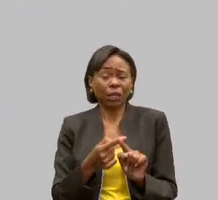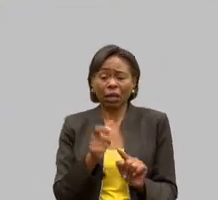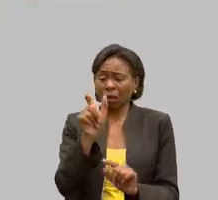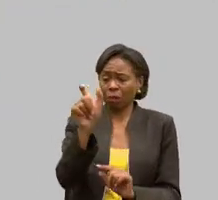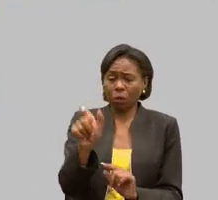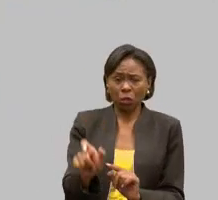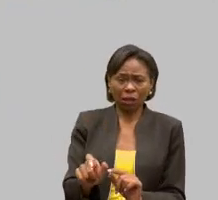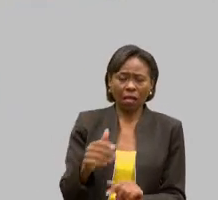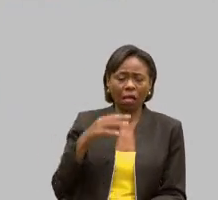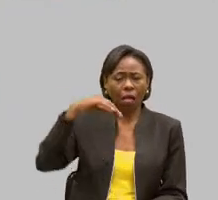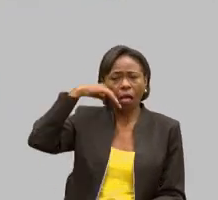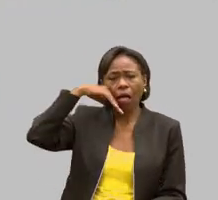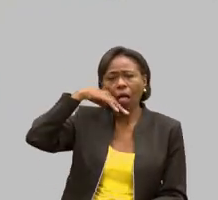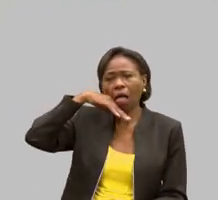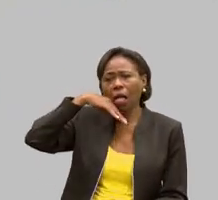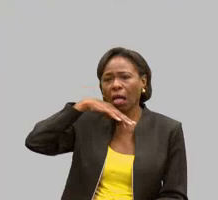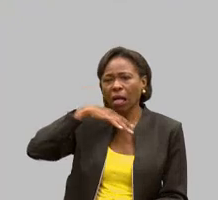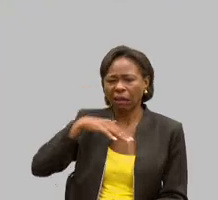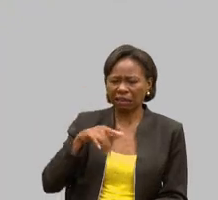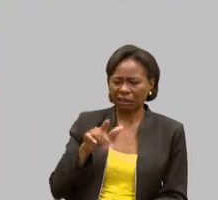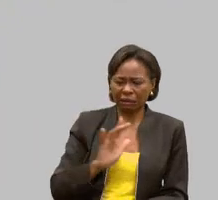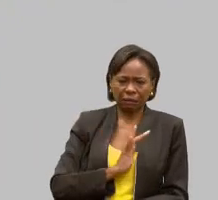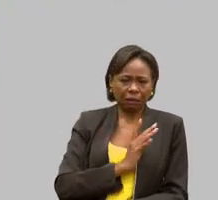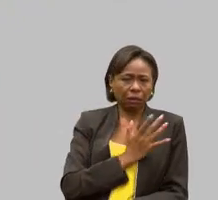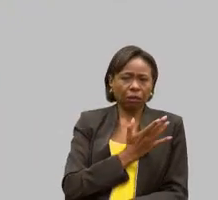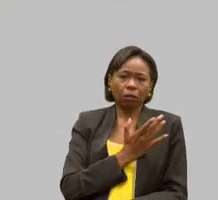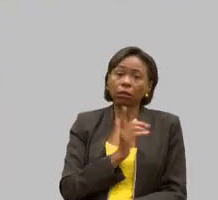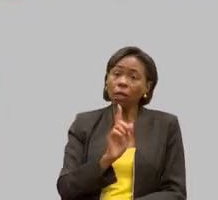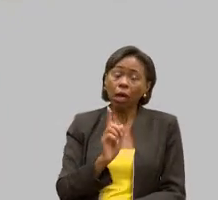mão. Põe a mão. Você vai se sentir melhor.